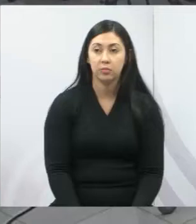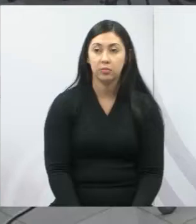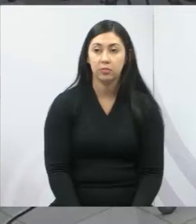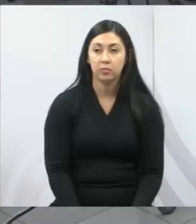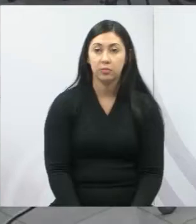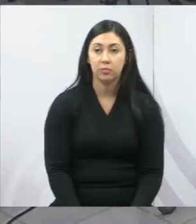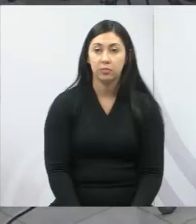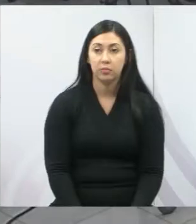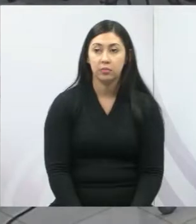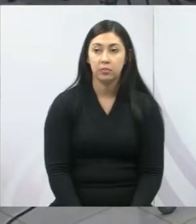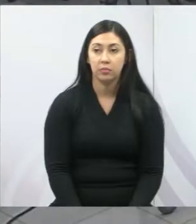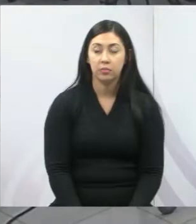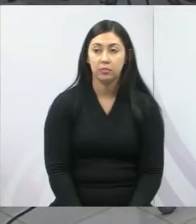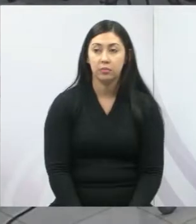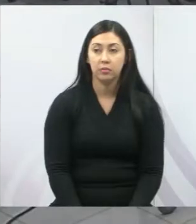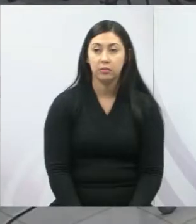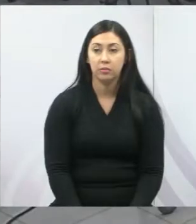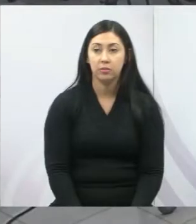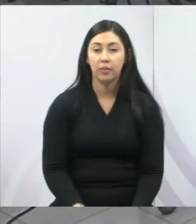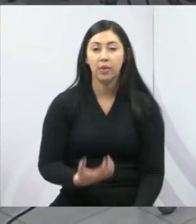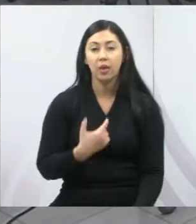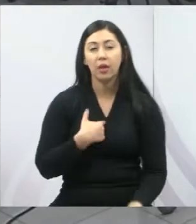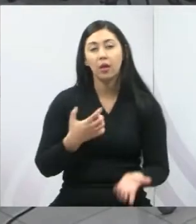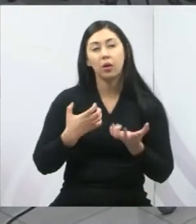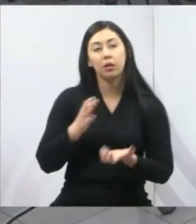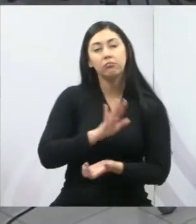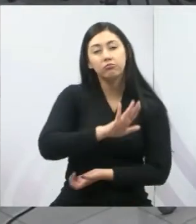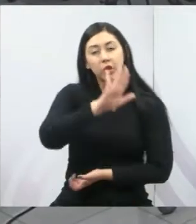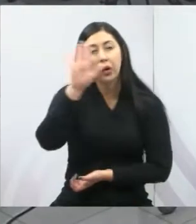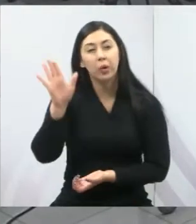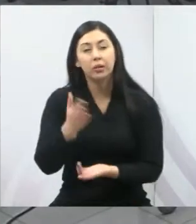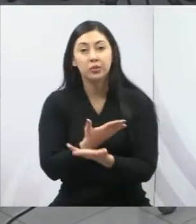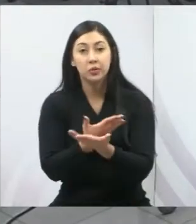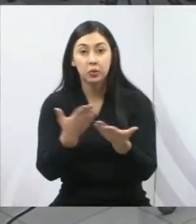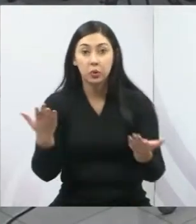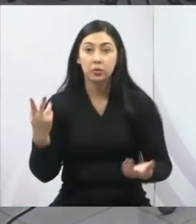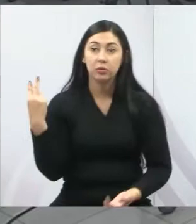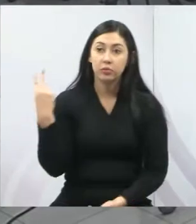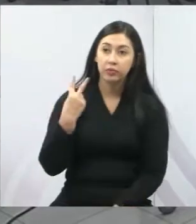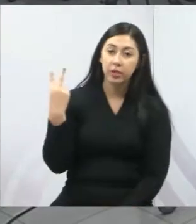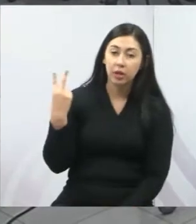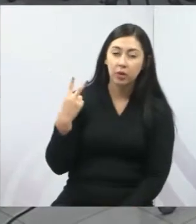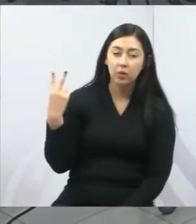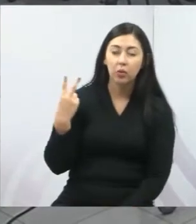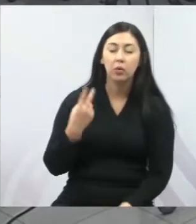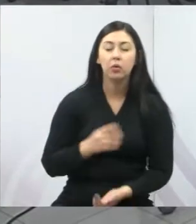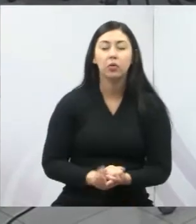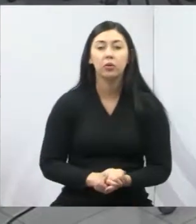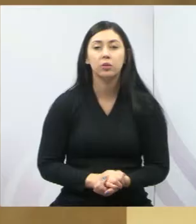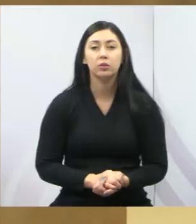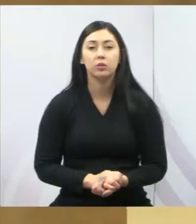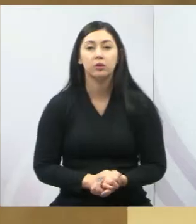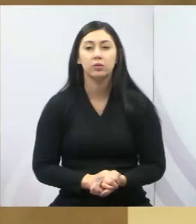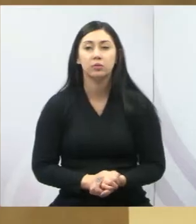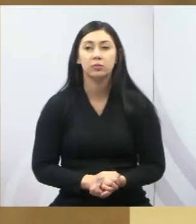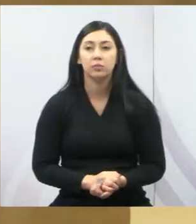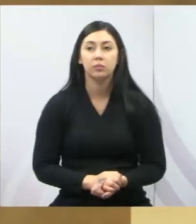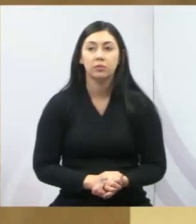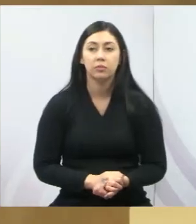Quero cumprimentar a todos os vereadores e vereadoras que nos acompanham